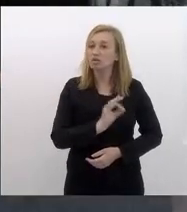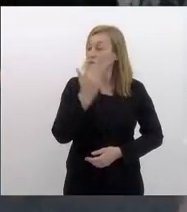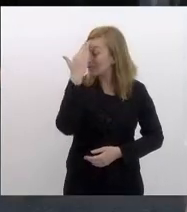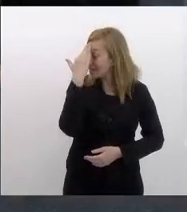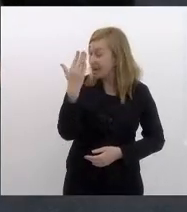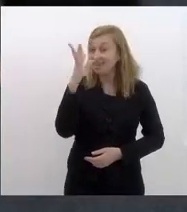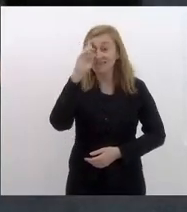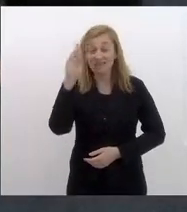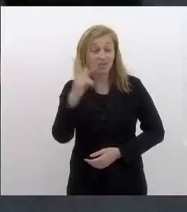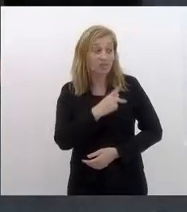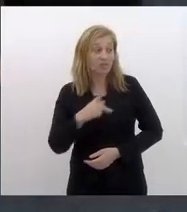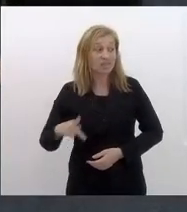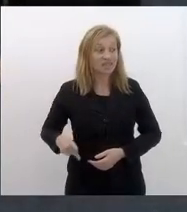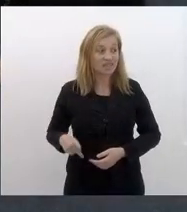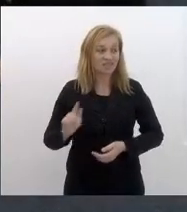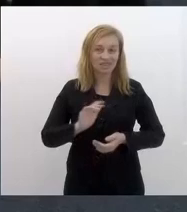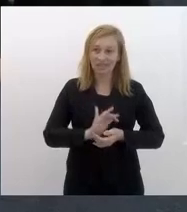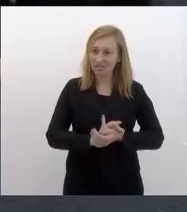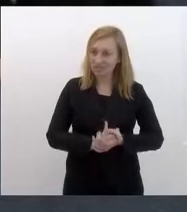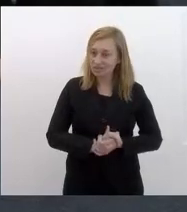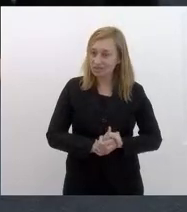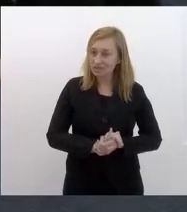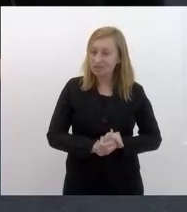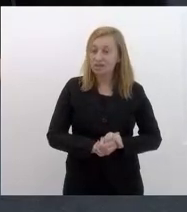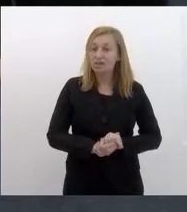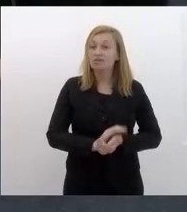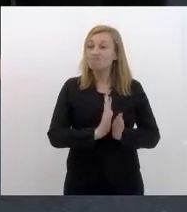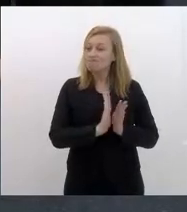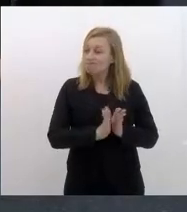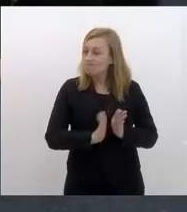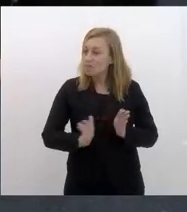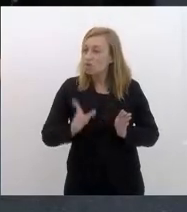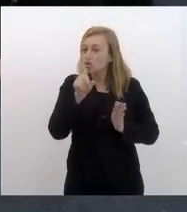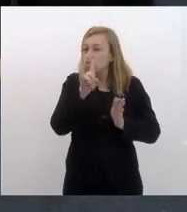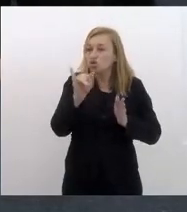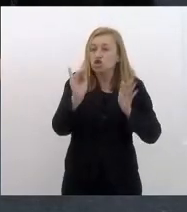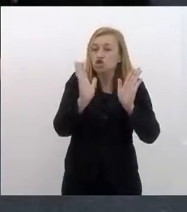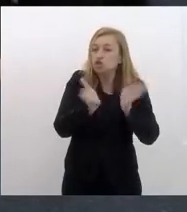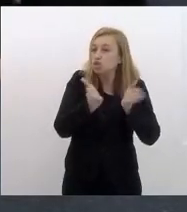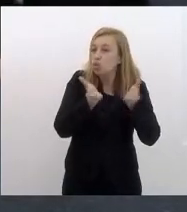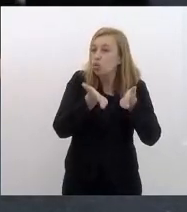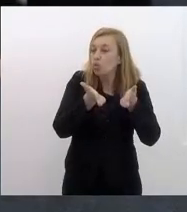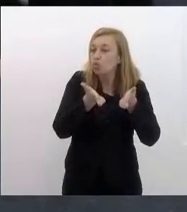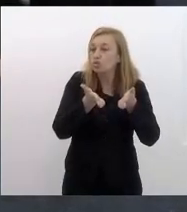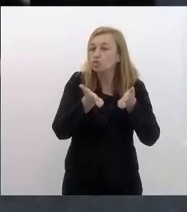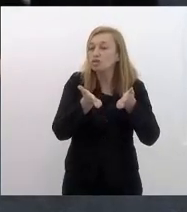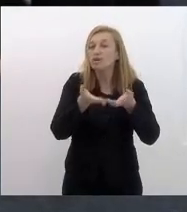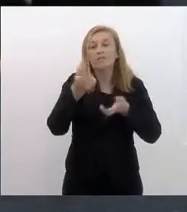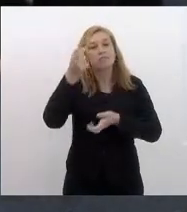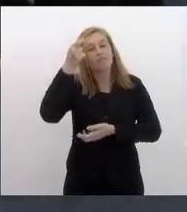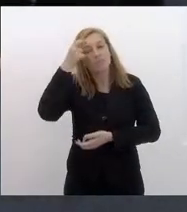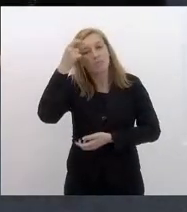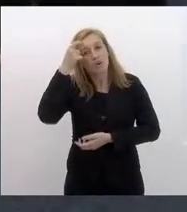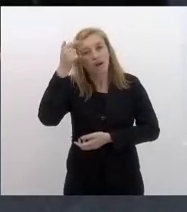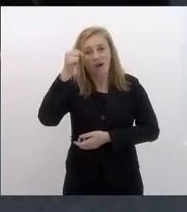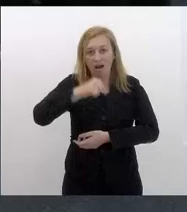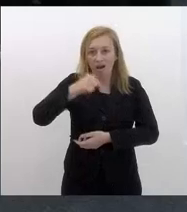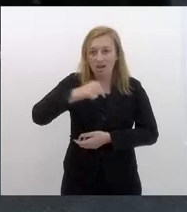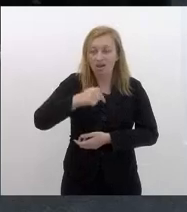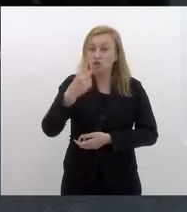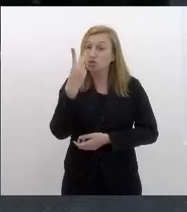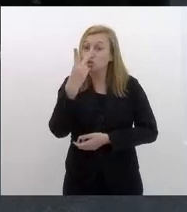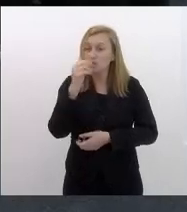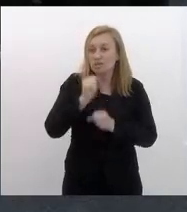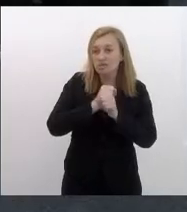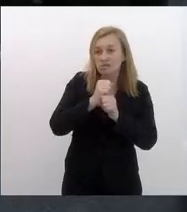obrigada senhora presidenta faça-se pela ordem no dia de hoje para rememorar aqui os dois